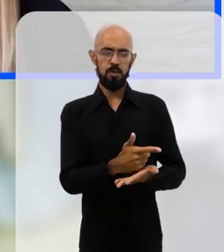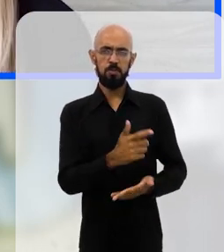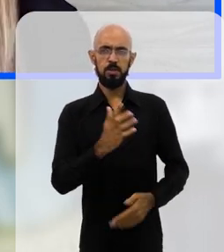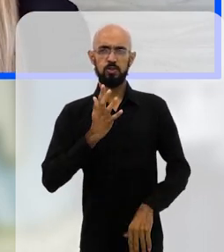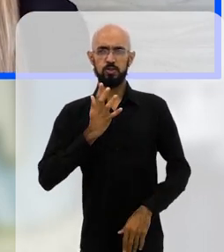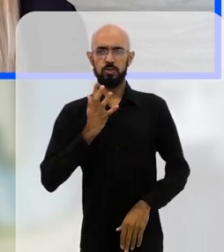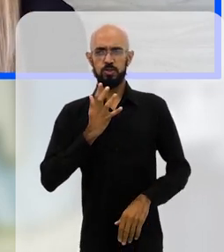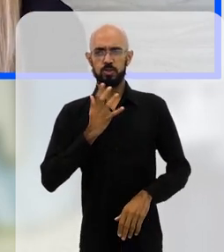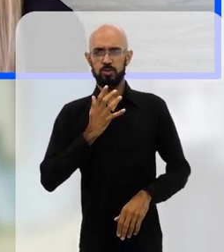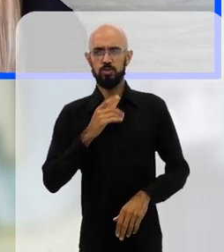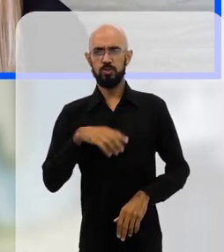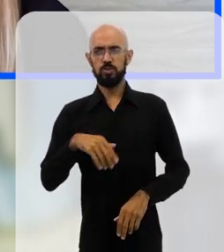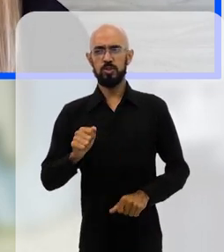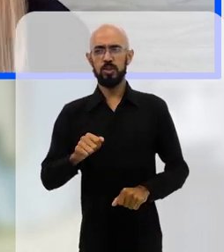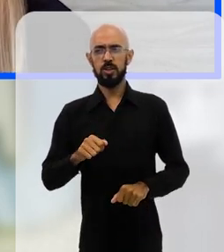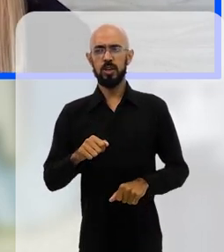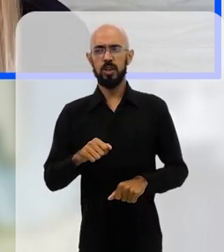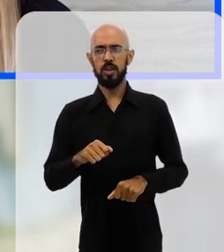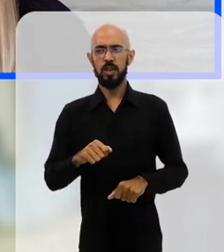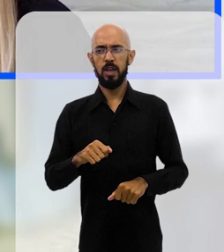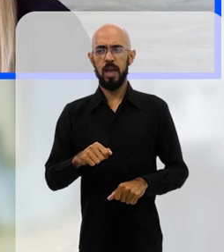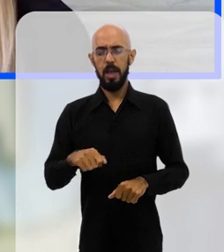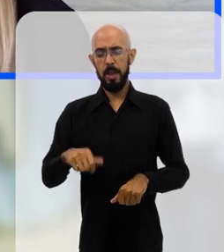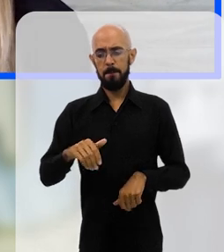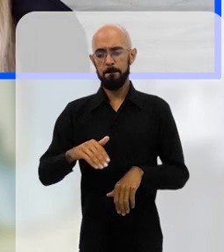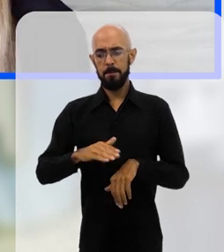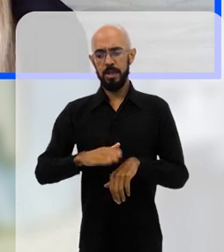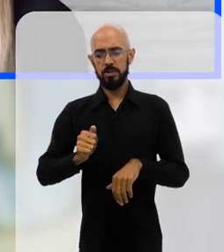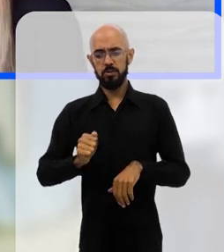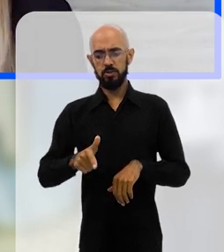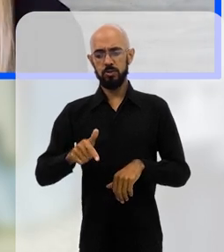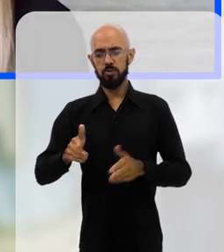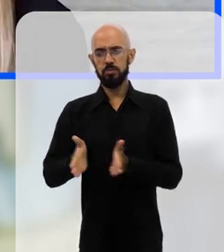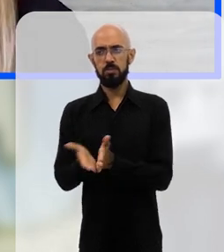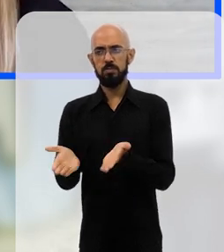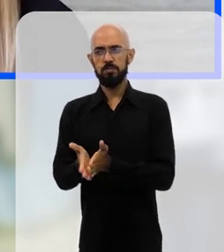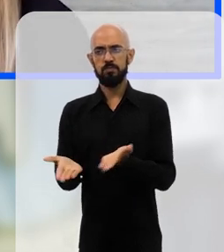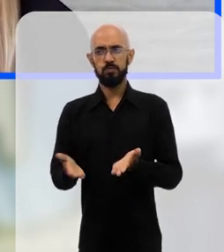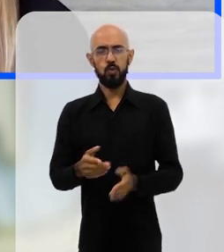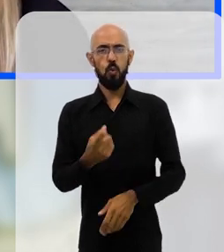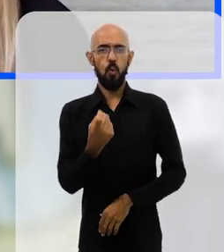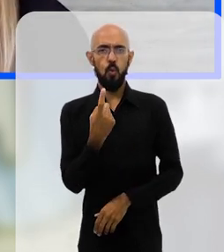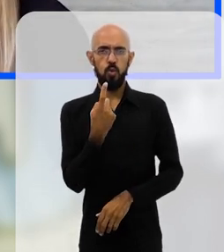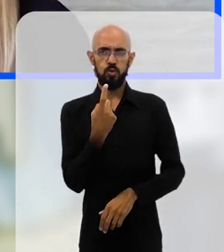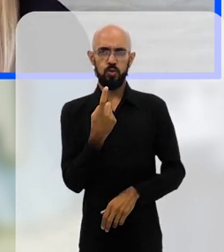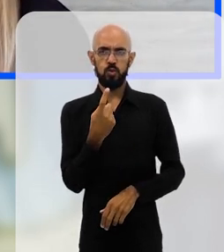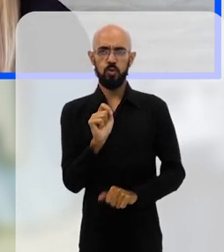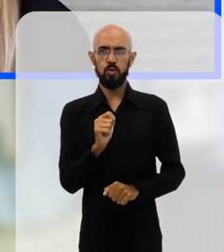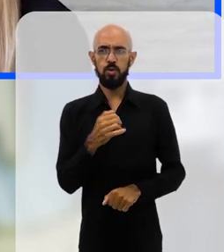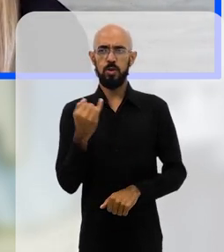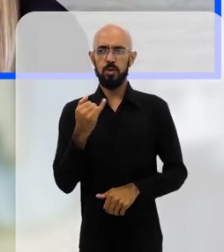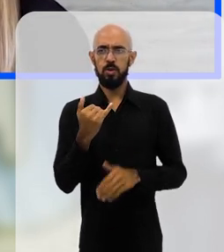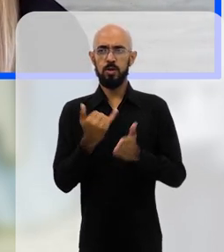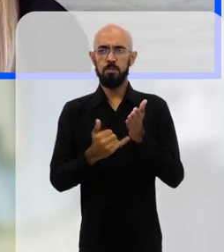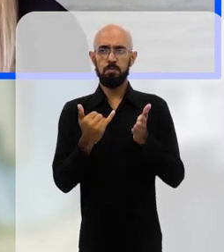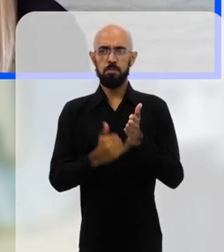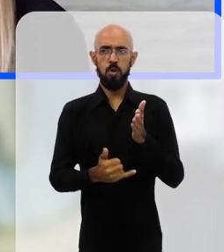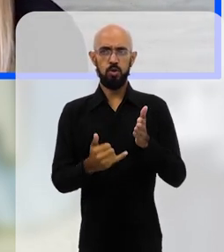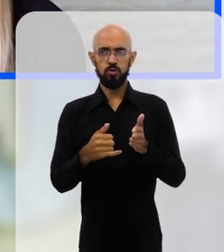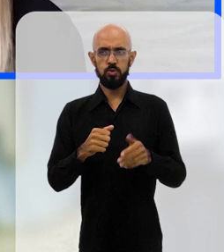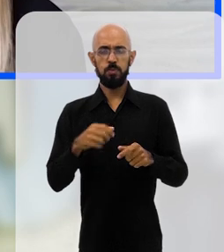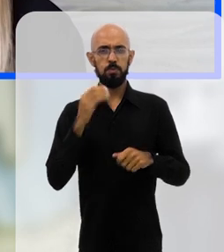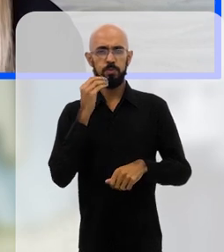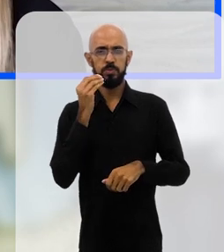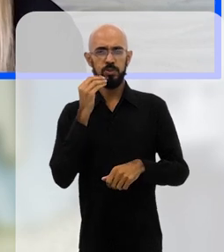ricos, né, que na verdade é menor do que o pago pelos pobres, um único imposto, por exemplo, que vocês apontaram na pesquisa, né, que um único imposto